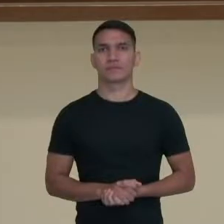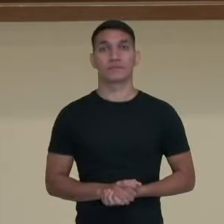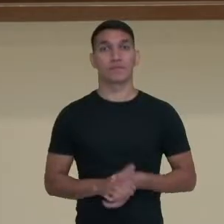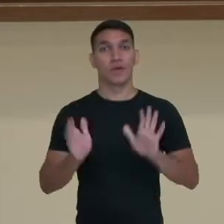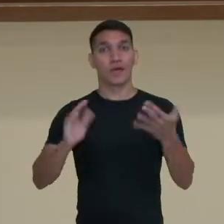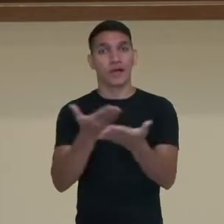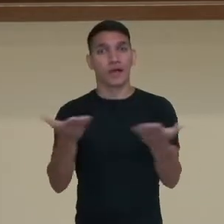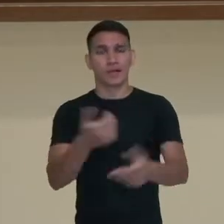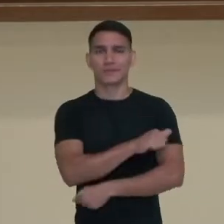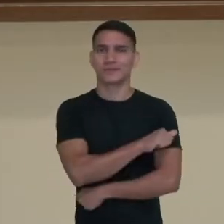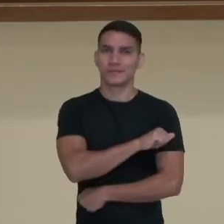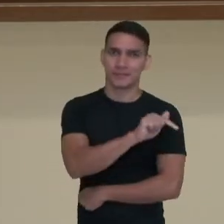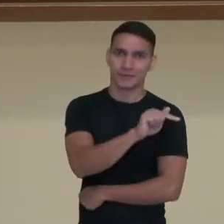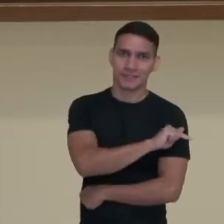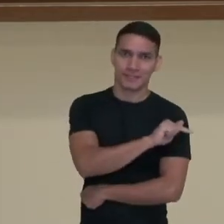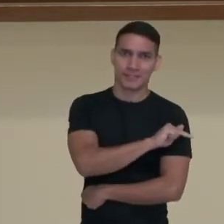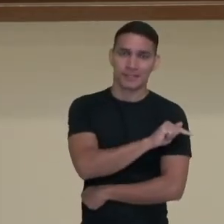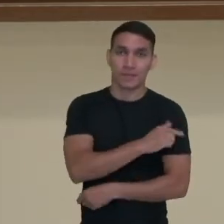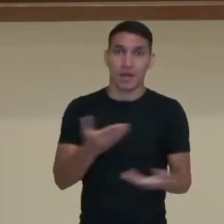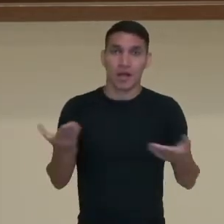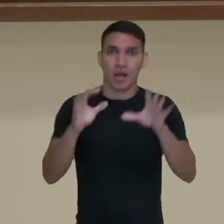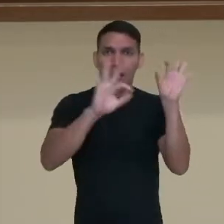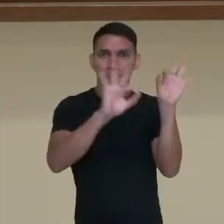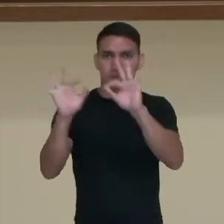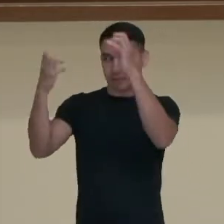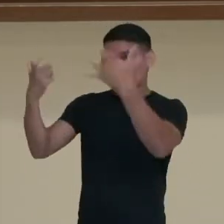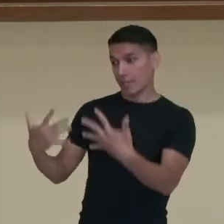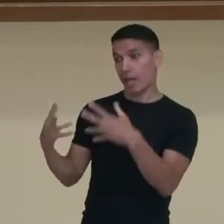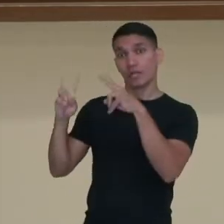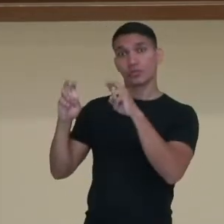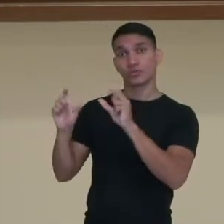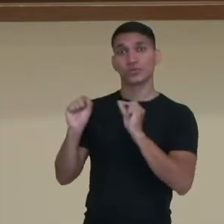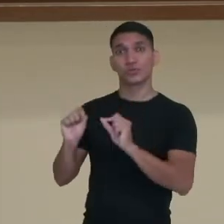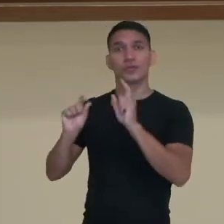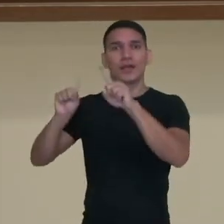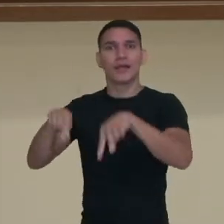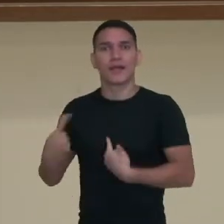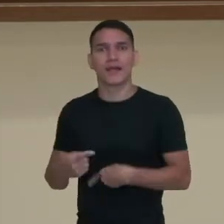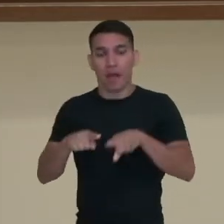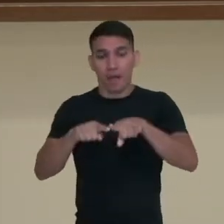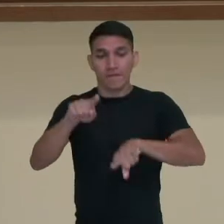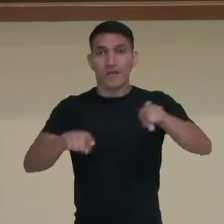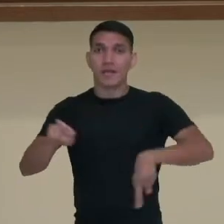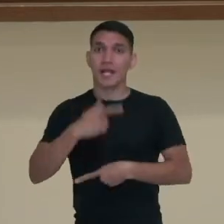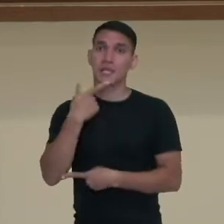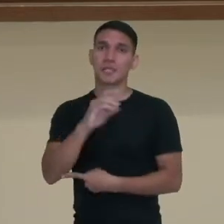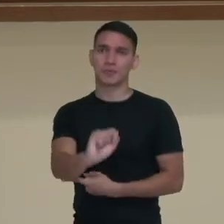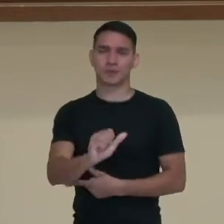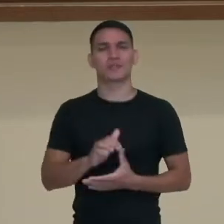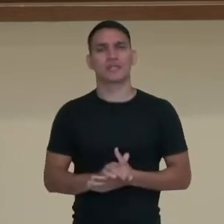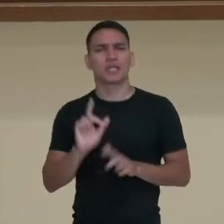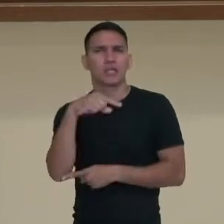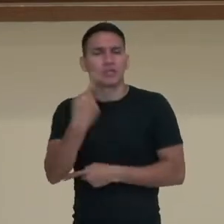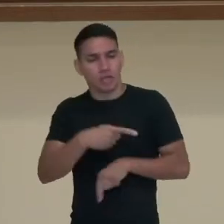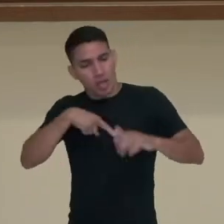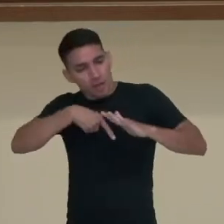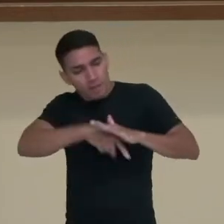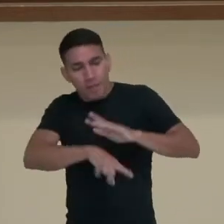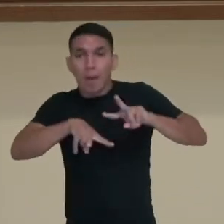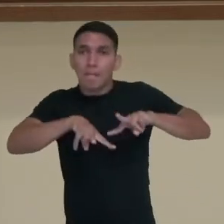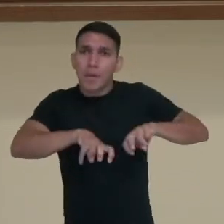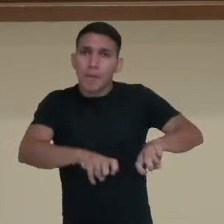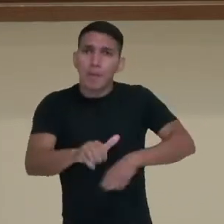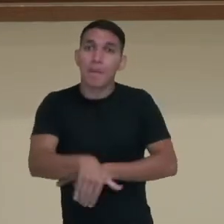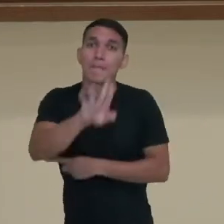Olá, estudantes do sétimo ano. Neste vídeo vamos conversar um pouquinho sobre variante linguística. Vamos aprofundar um